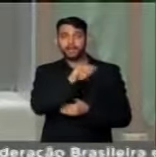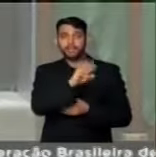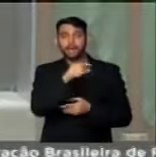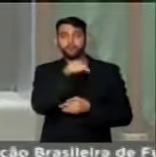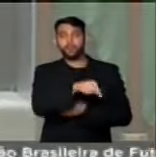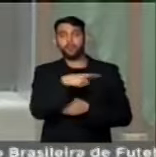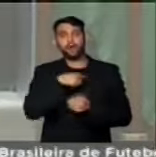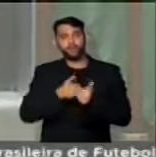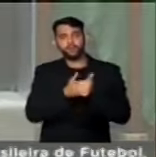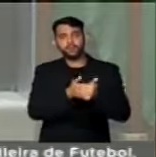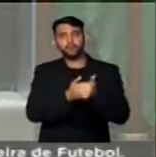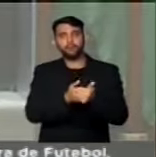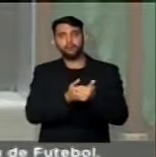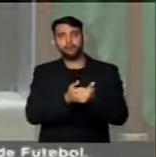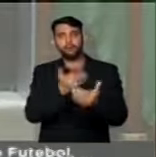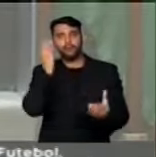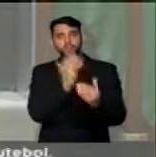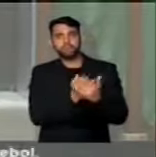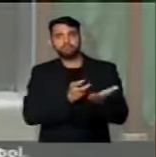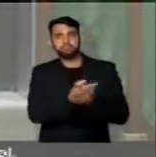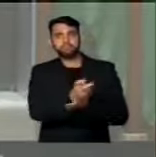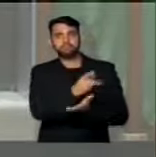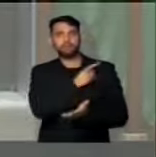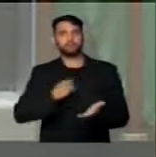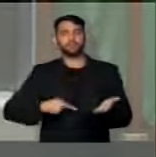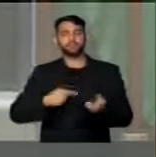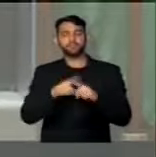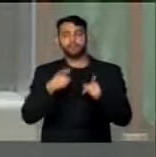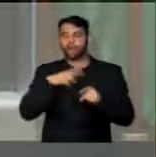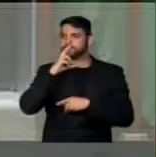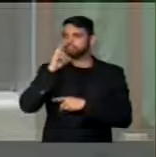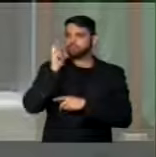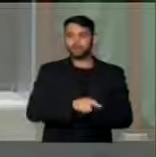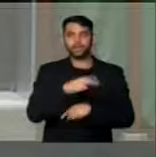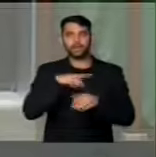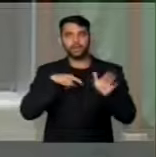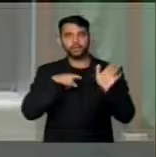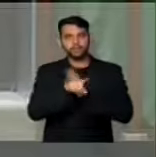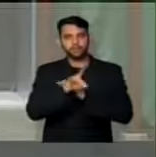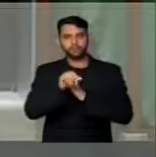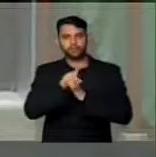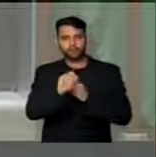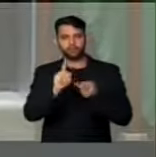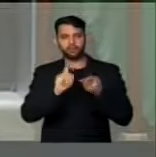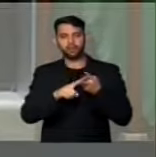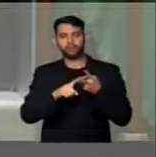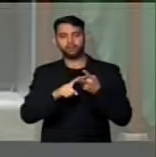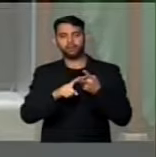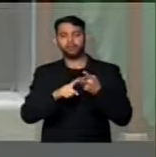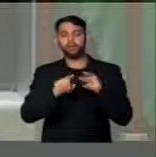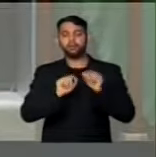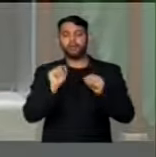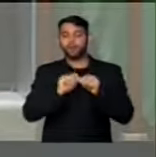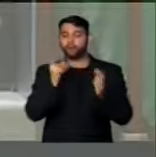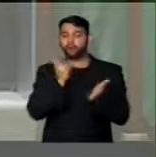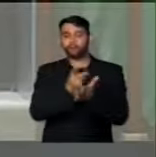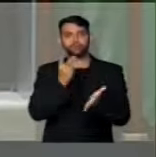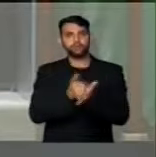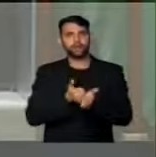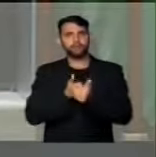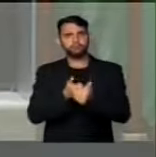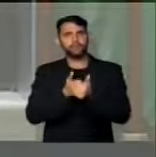para conduzir um processo de impeachment, para responder questões de ordem e para continuar